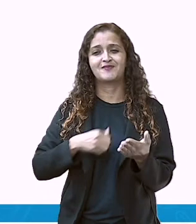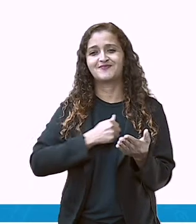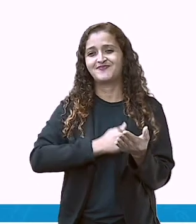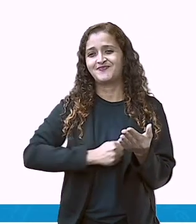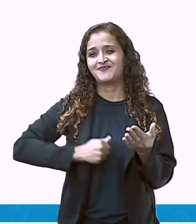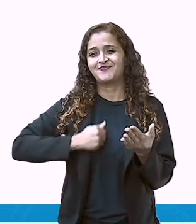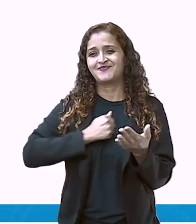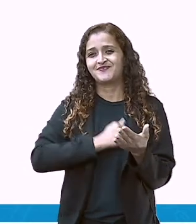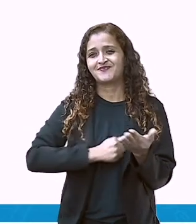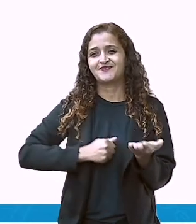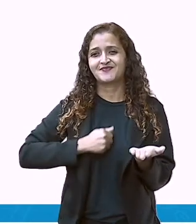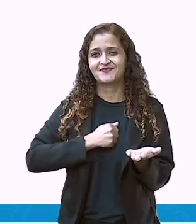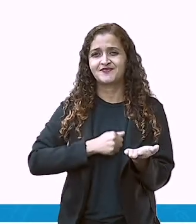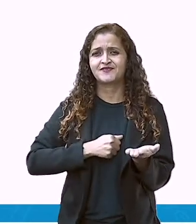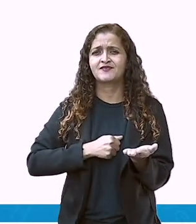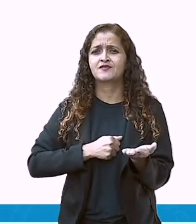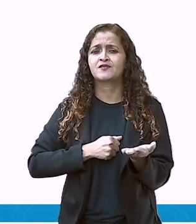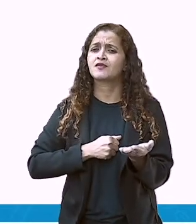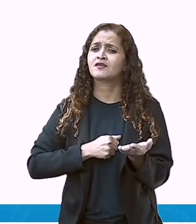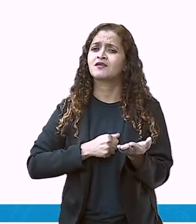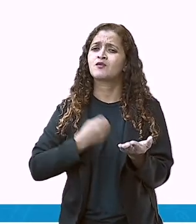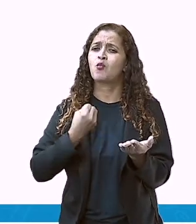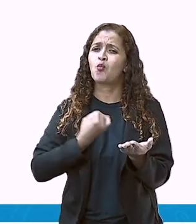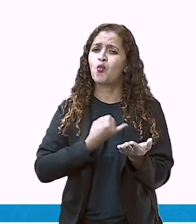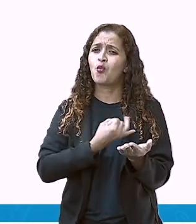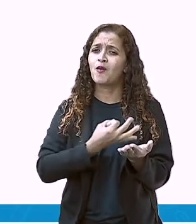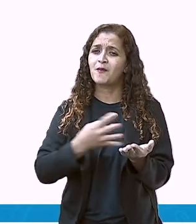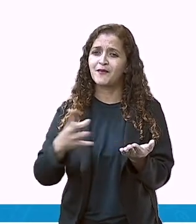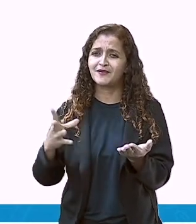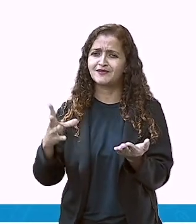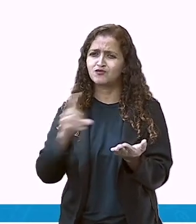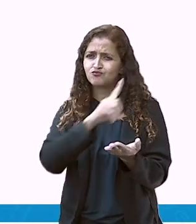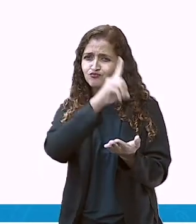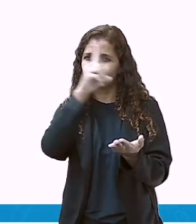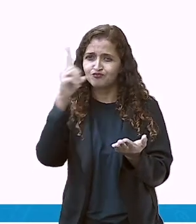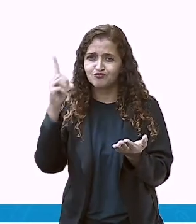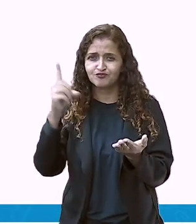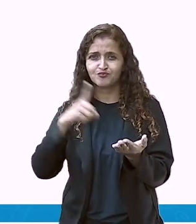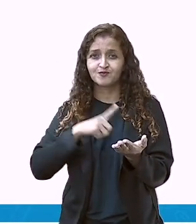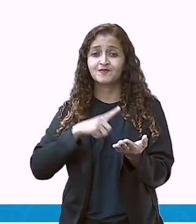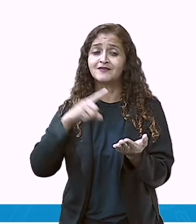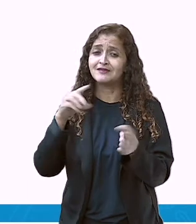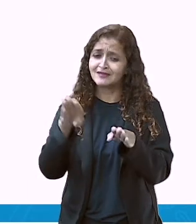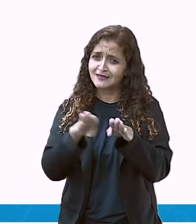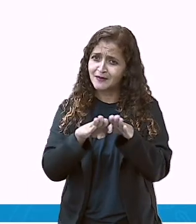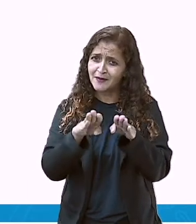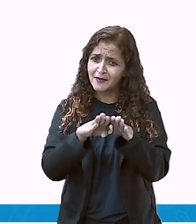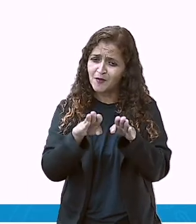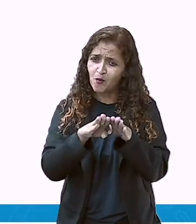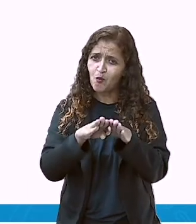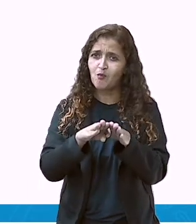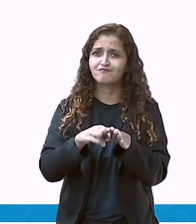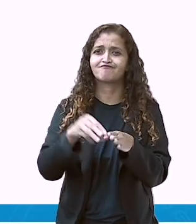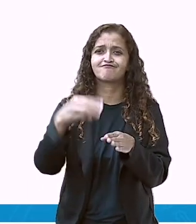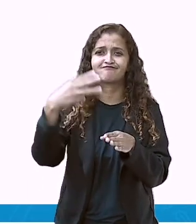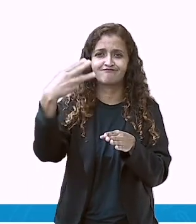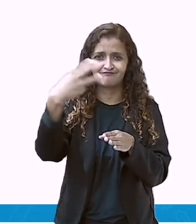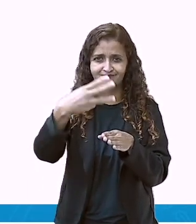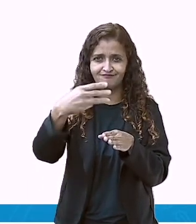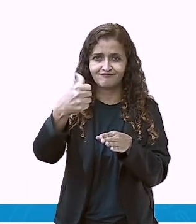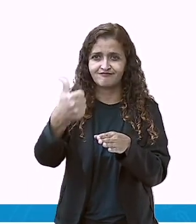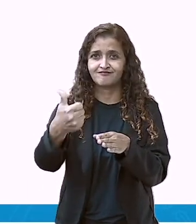Agosto. Quantos dias tem o mês de agosto? Trinta e um também. Igual aqui no mês de julho. Tá vendo?